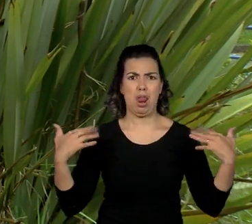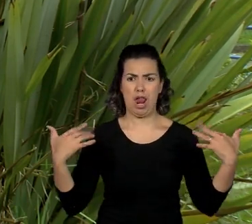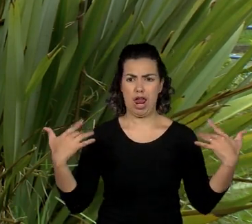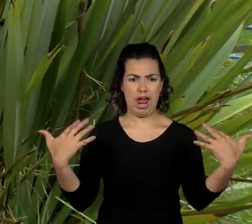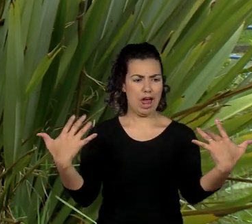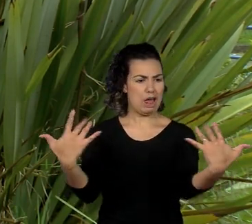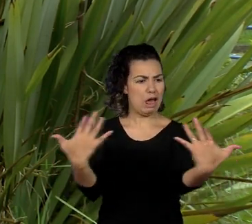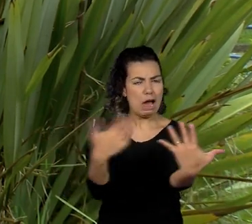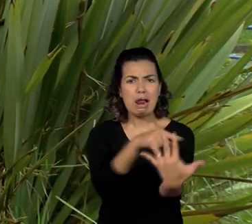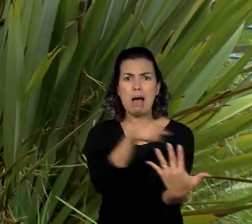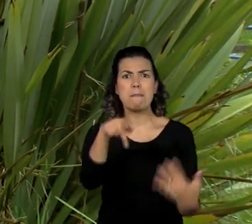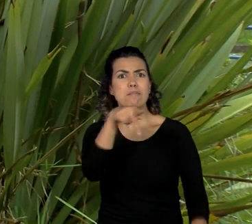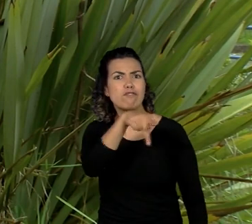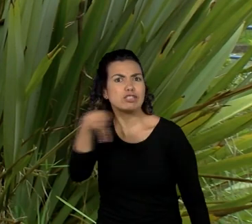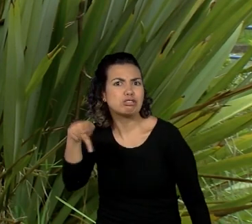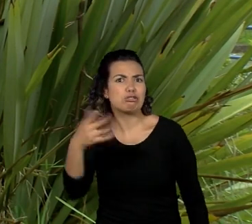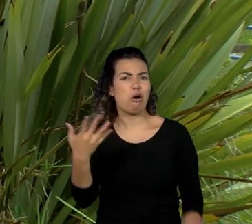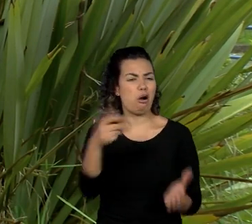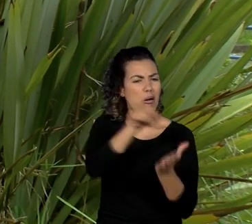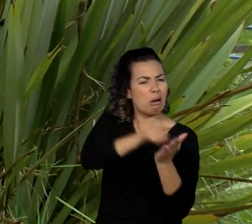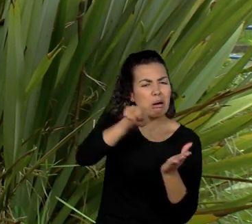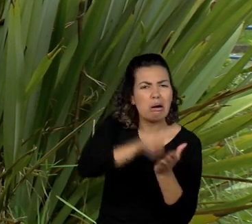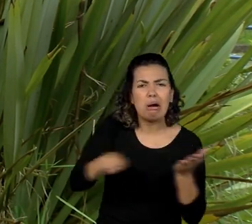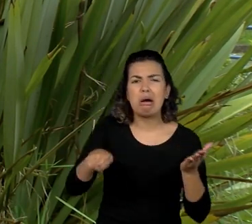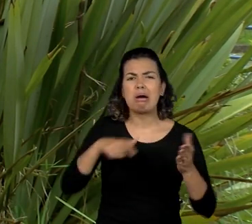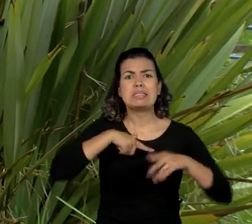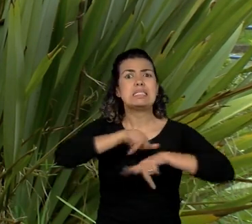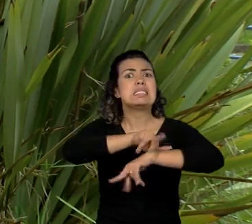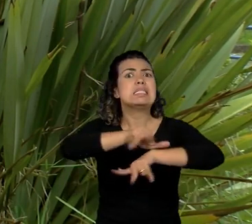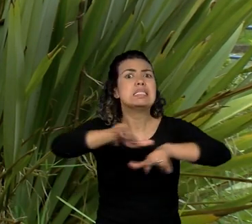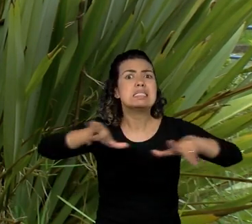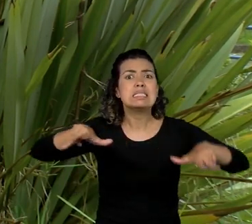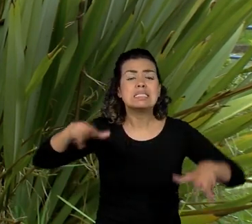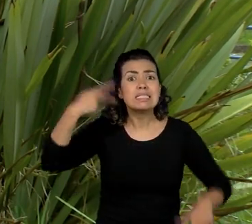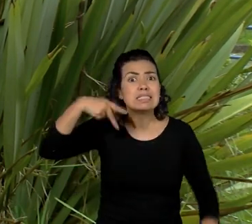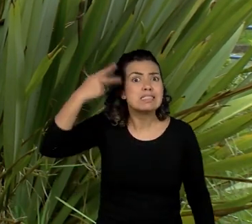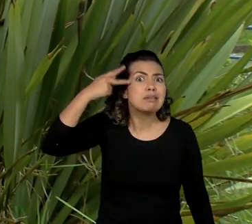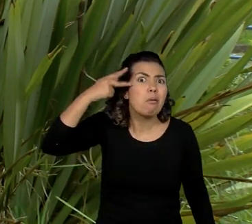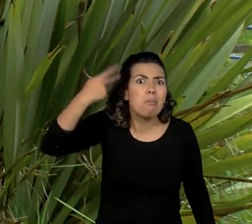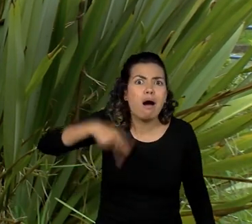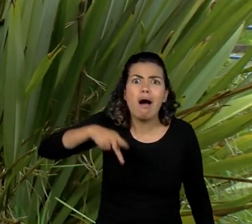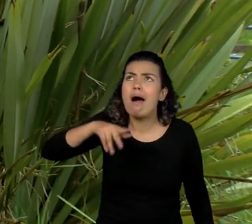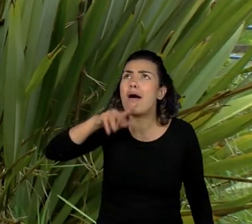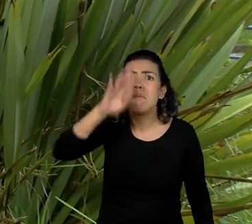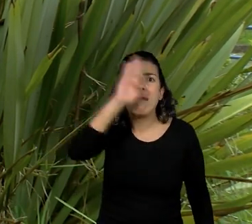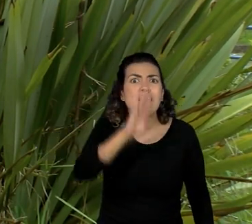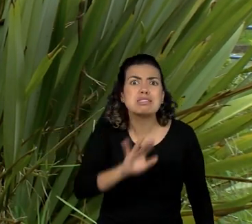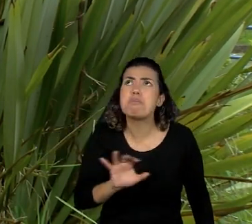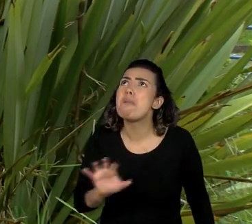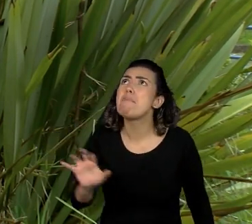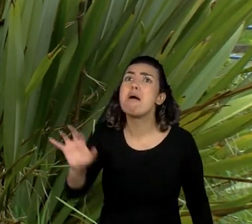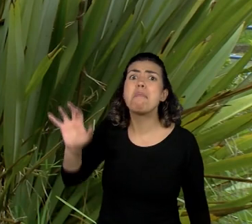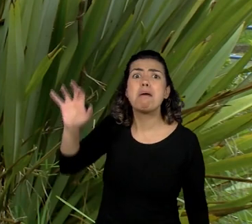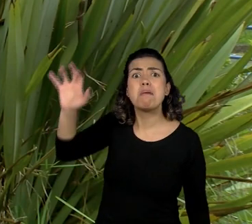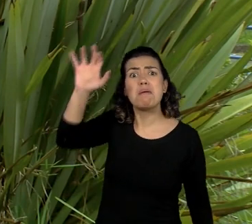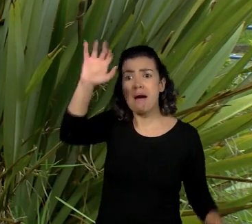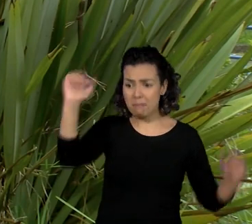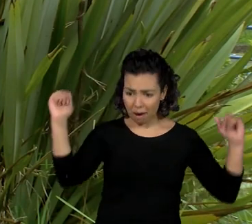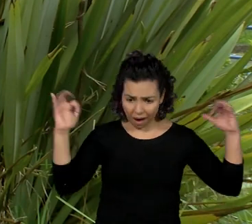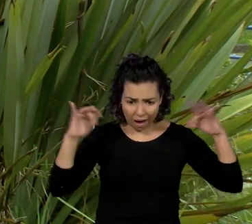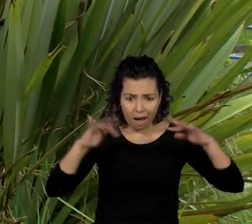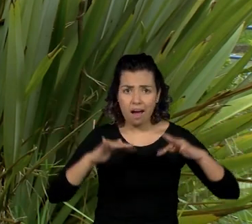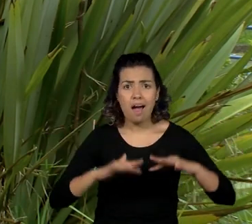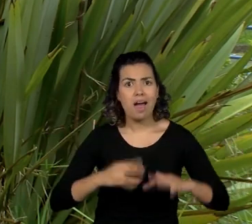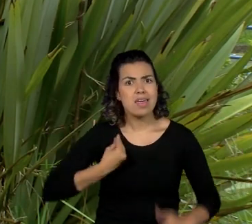professores, pensadores de toda a cidade, de vários lugares do país, inclusive. E a gente vê